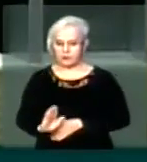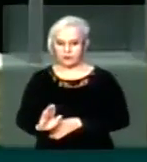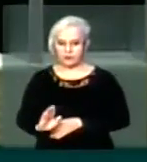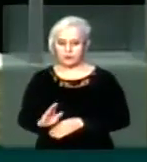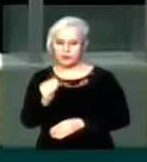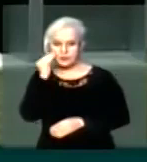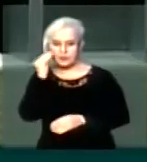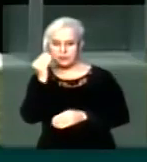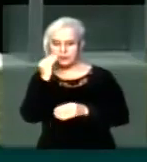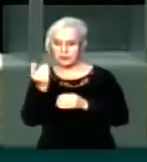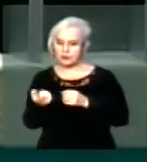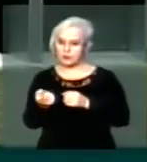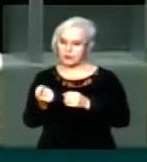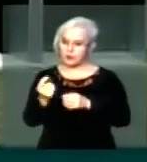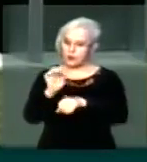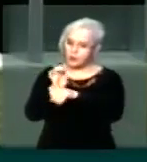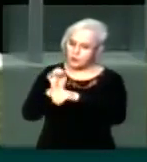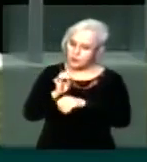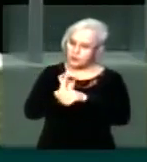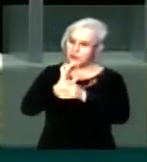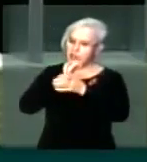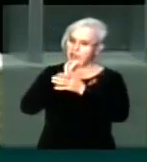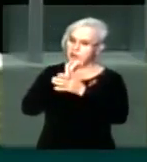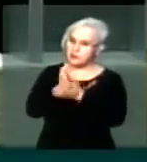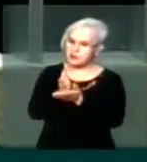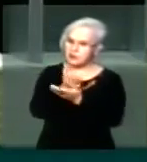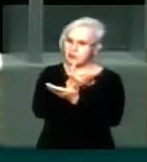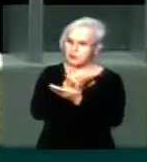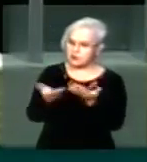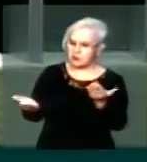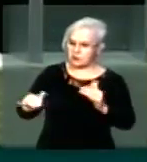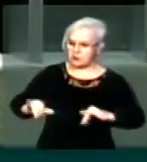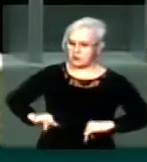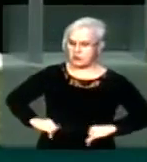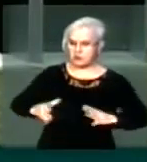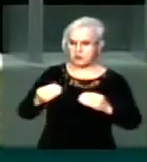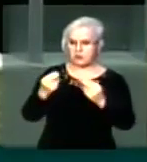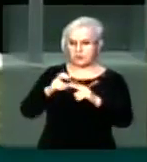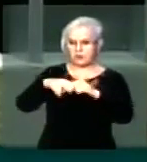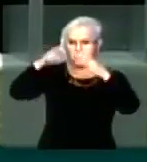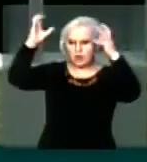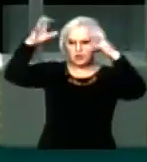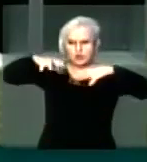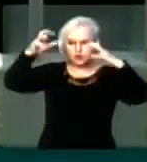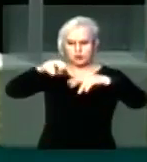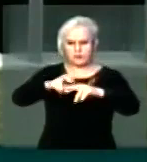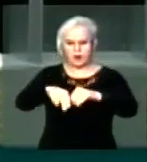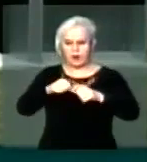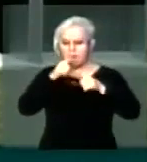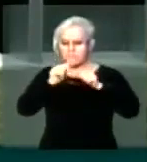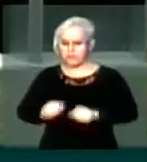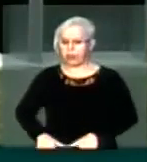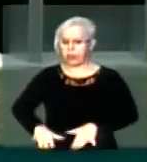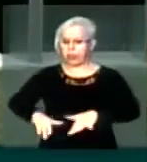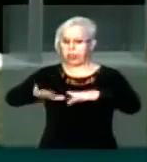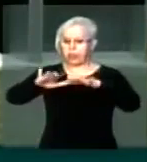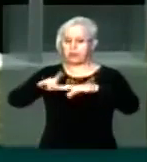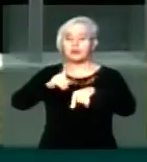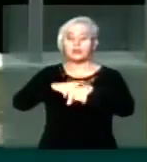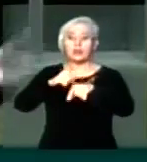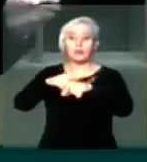recuperação dos estados que foram muito atingidos pelas chuvas, pelas enchentes, no verão passado,